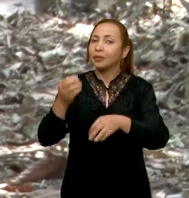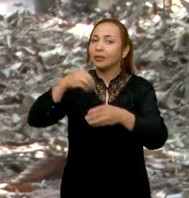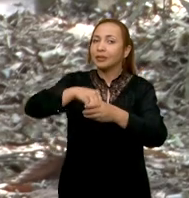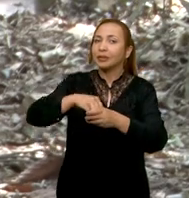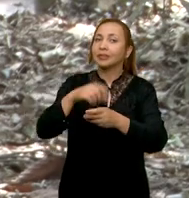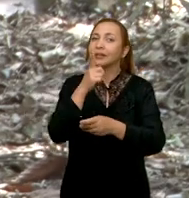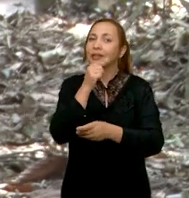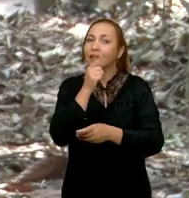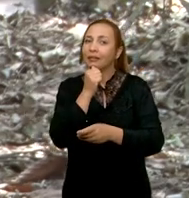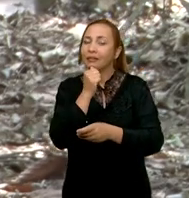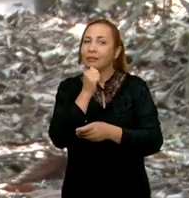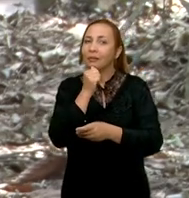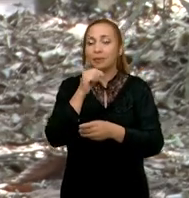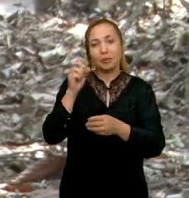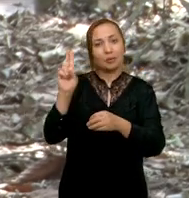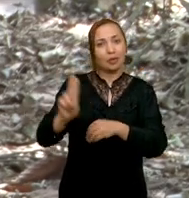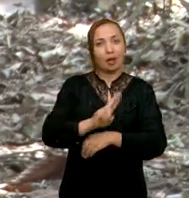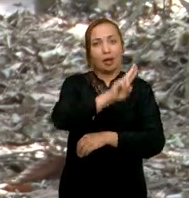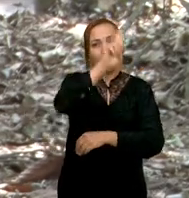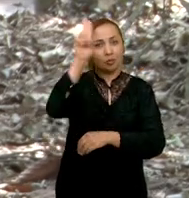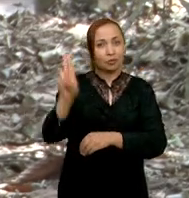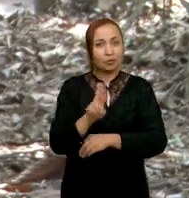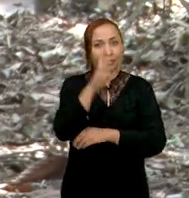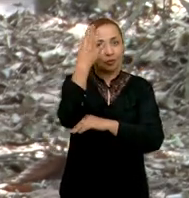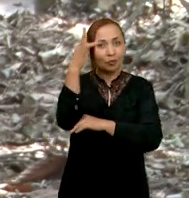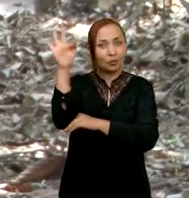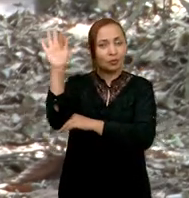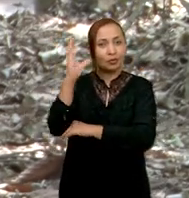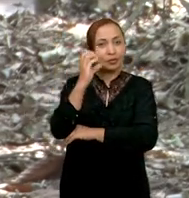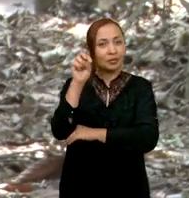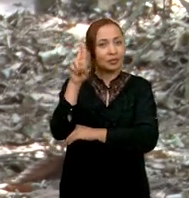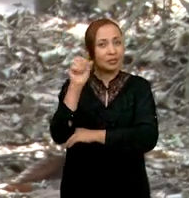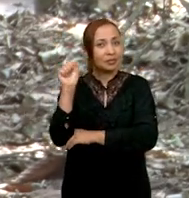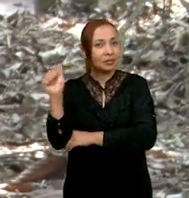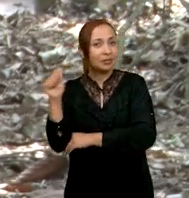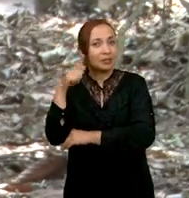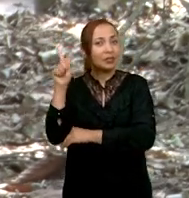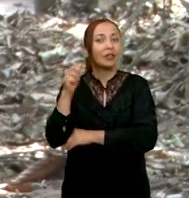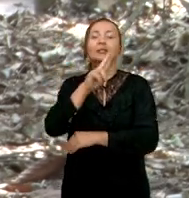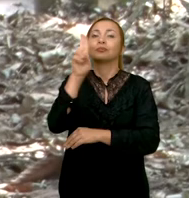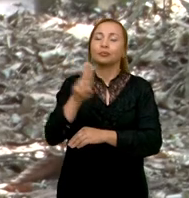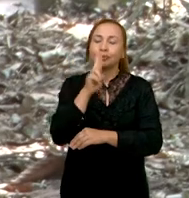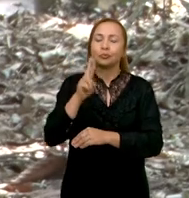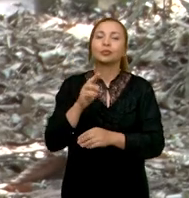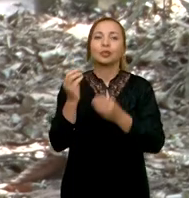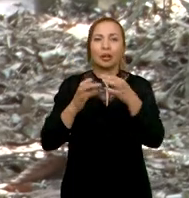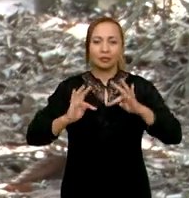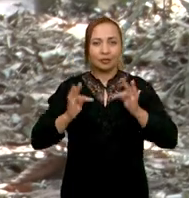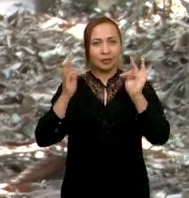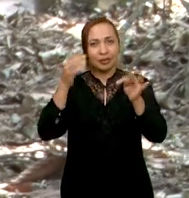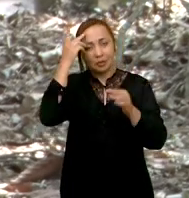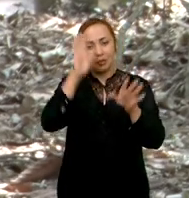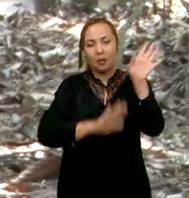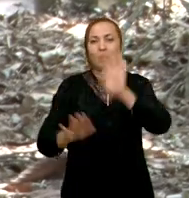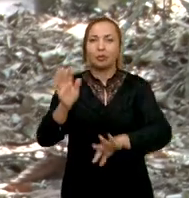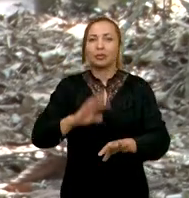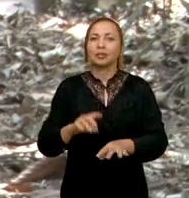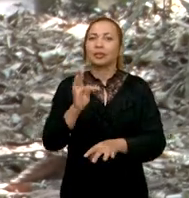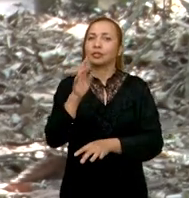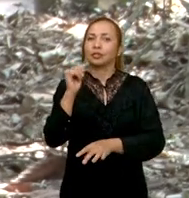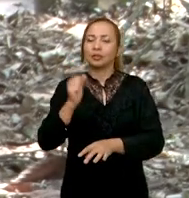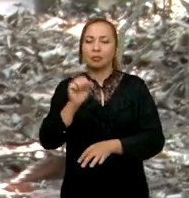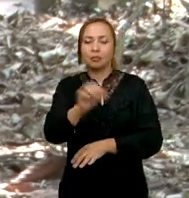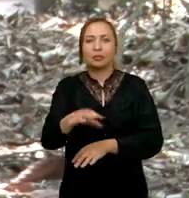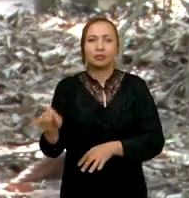princípio da aquaponia. Na Universidade Federal do Ceará, professores utilizam a técnica sustentável para criar tilápia,